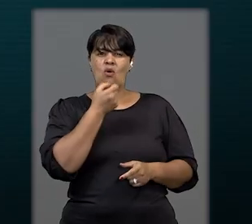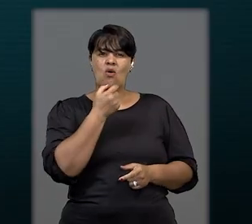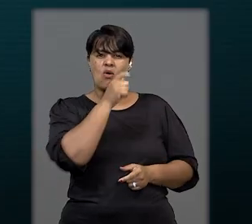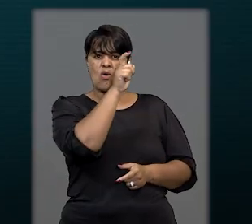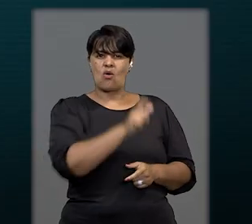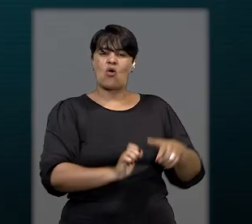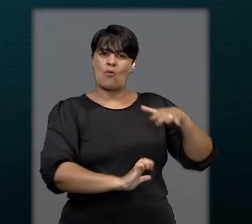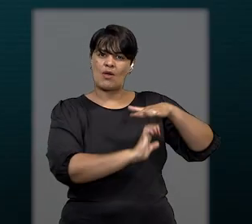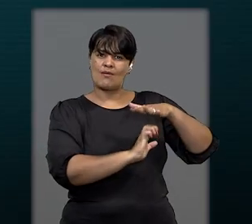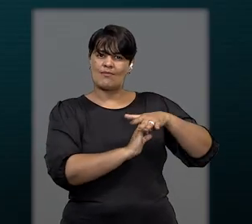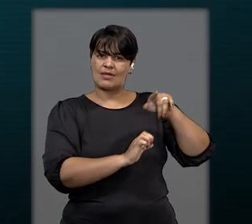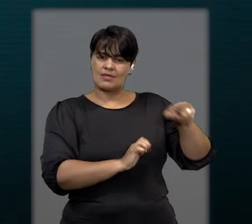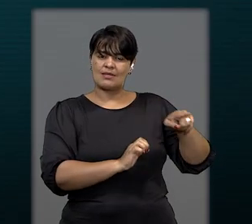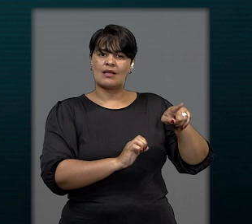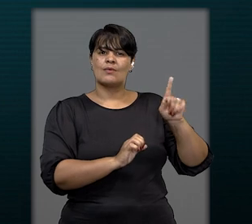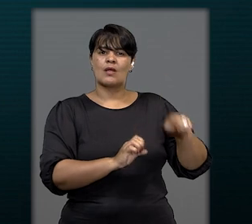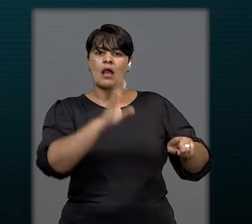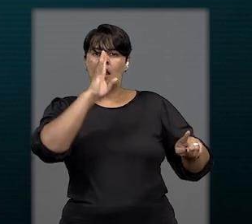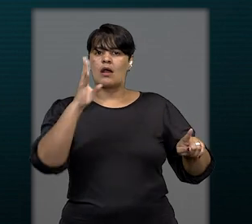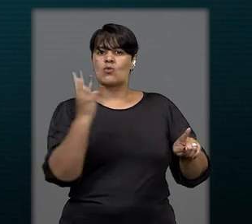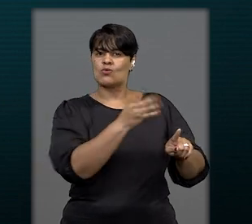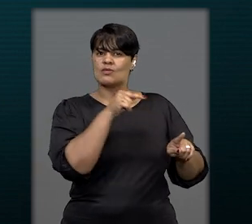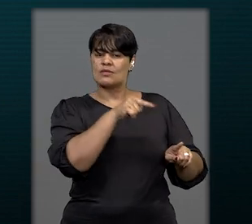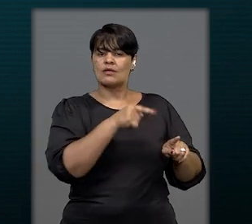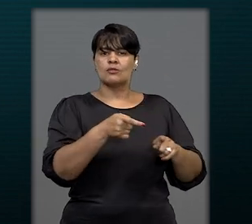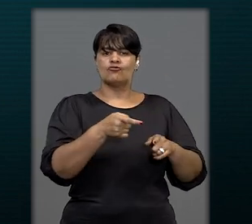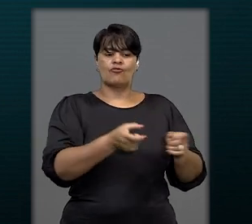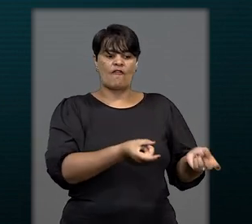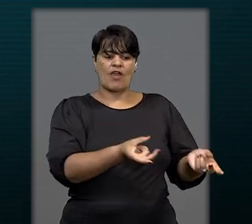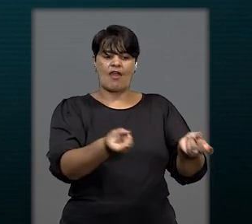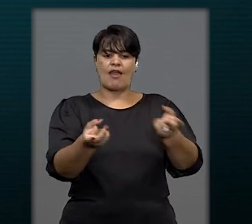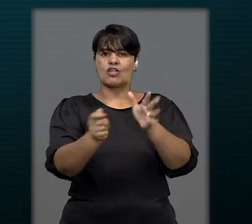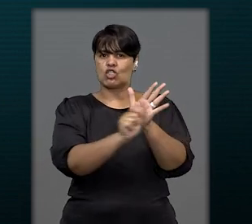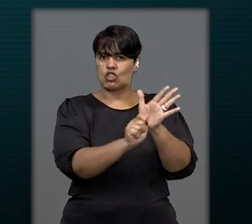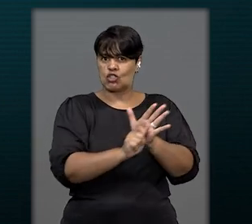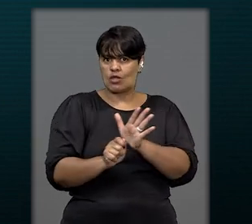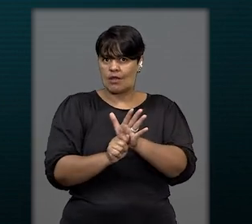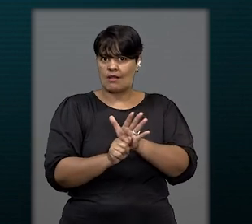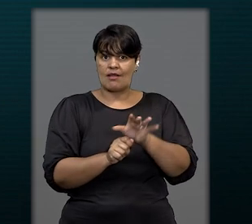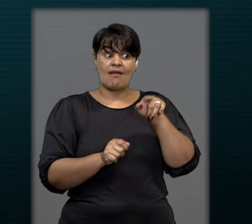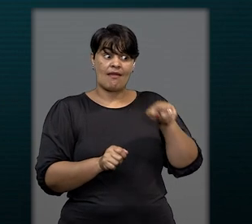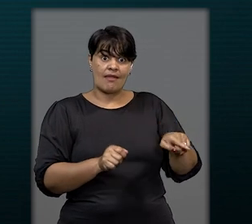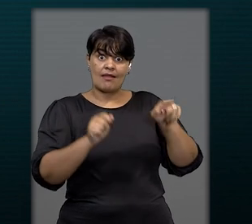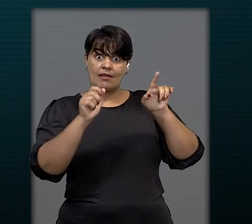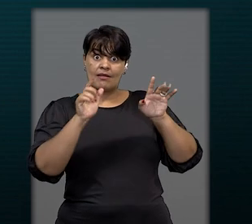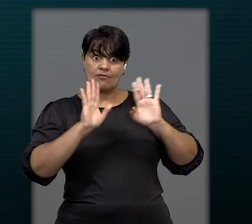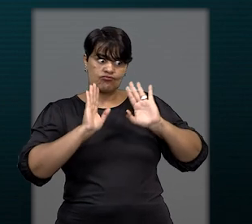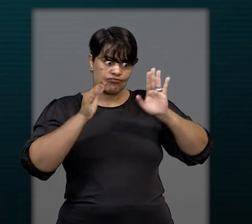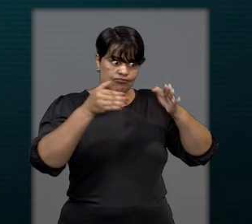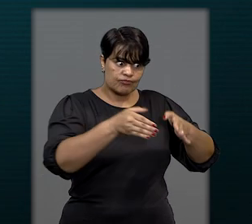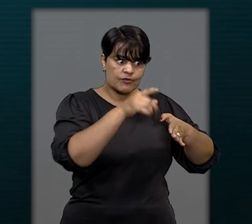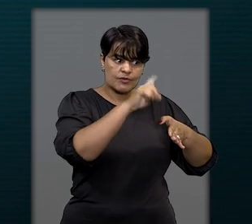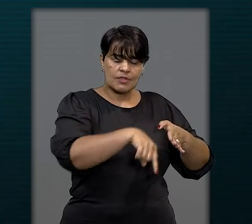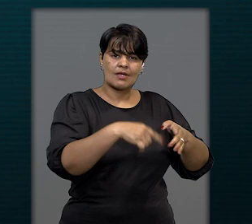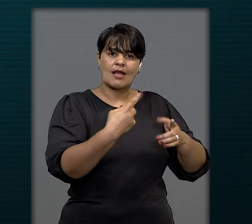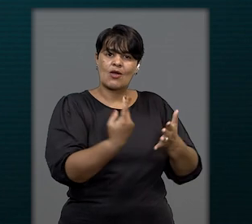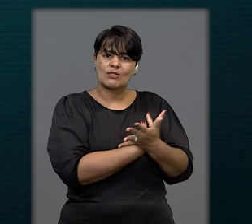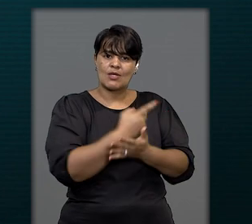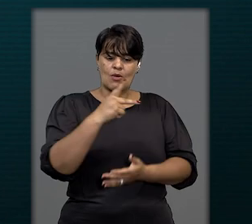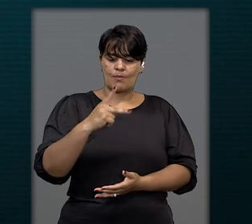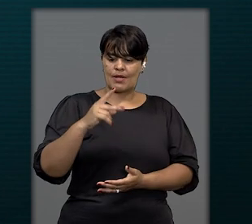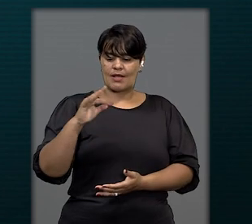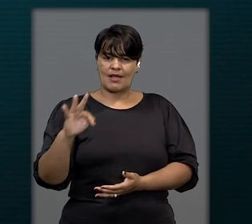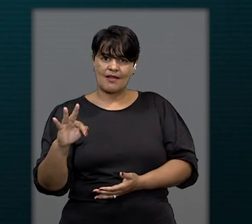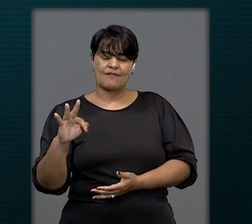como traficante de drogas. O homem era um dos alvos da Operação Sol Nascente, deflagrada pela Polícia Federal na